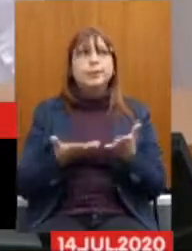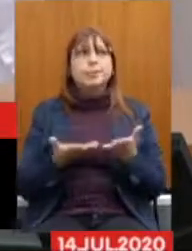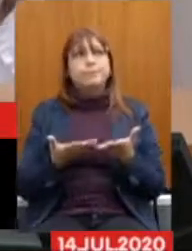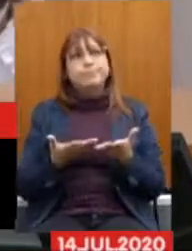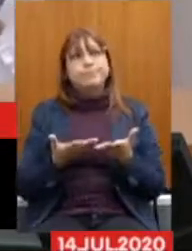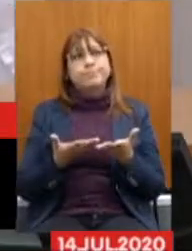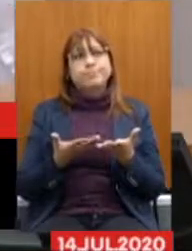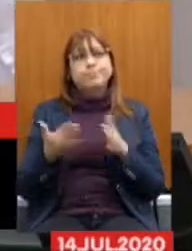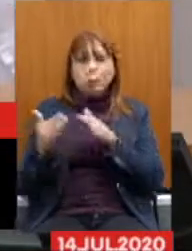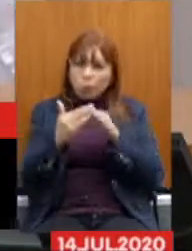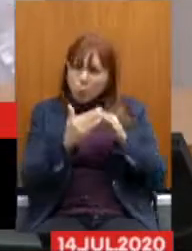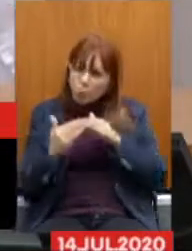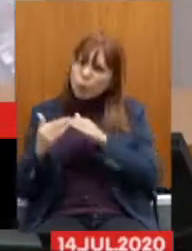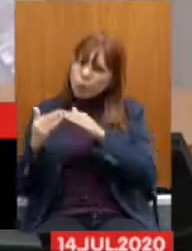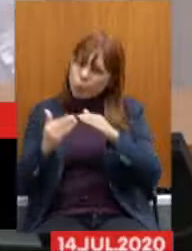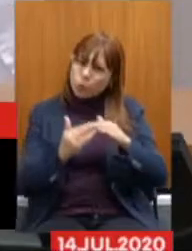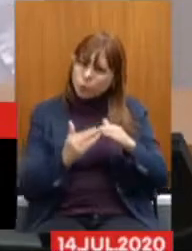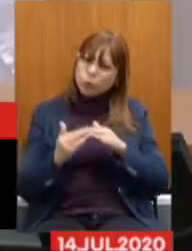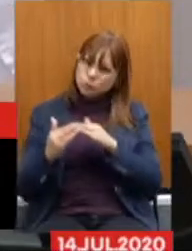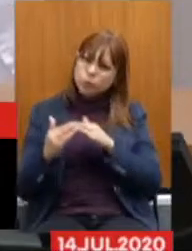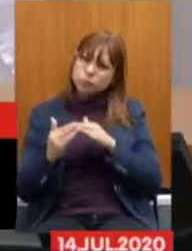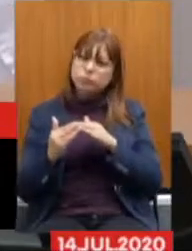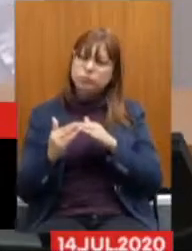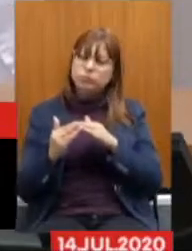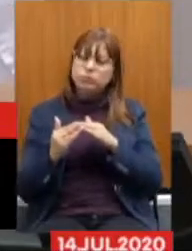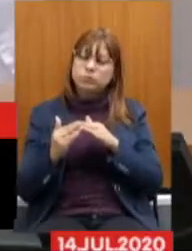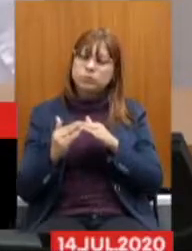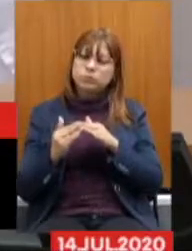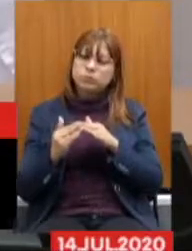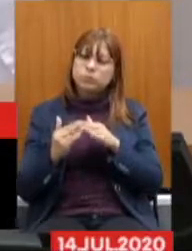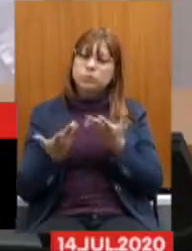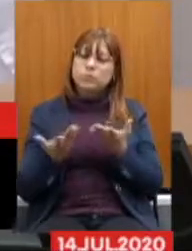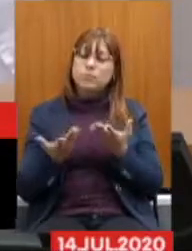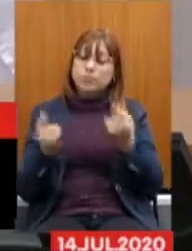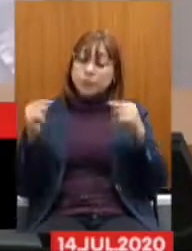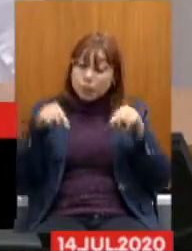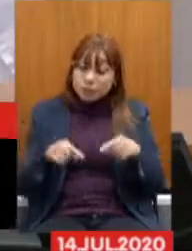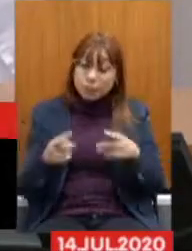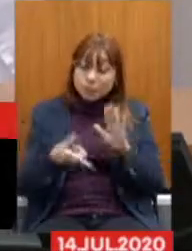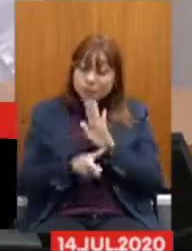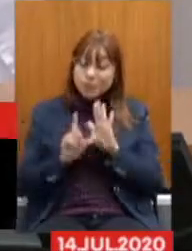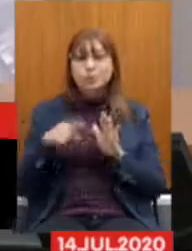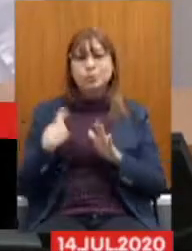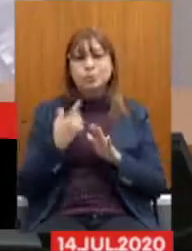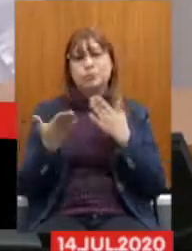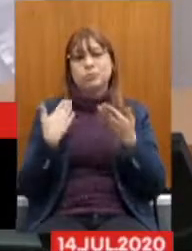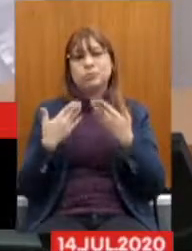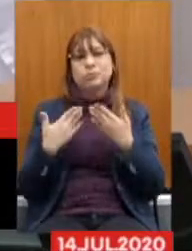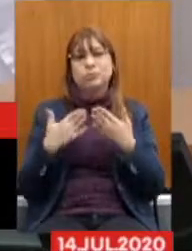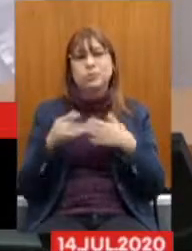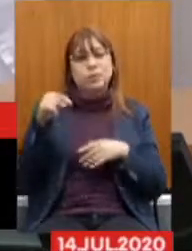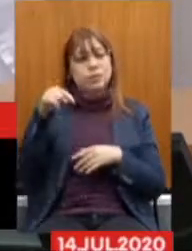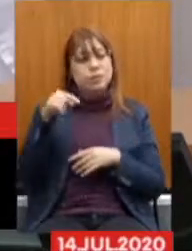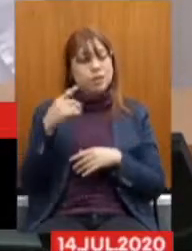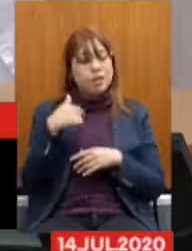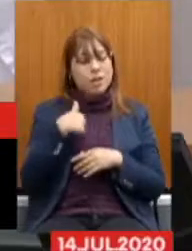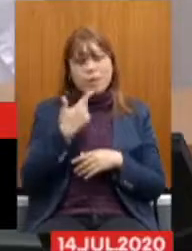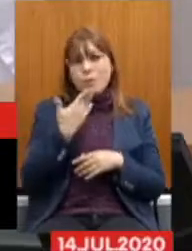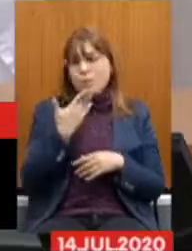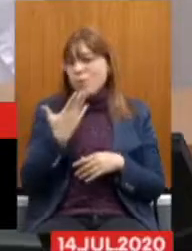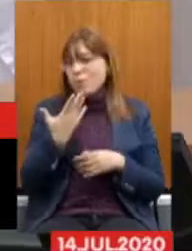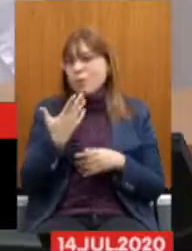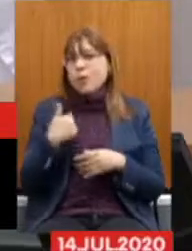Consensual Possível Que se pudesse chegar E aqui A gente Então dialogar Antes E aqui Eu não considero